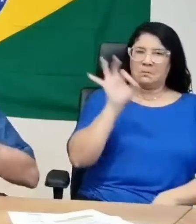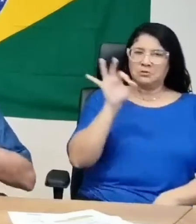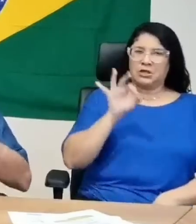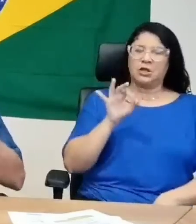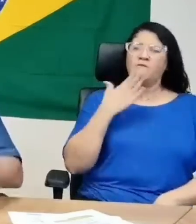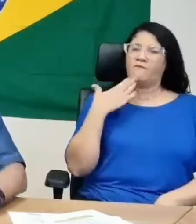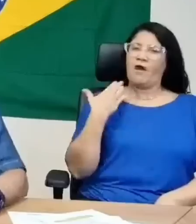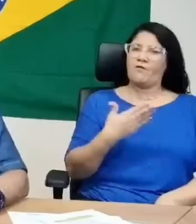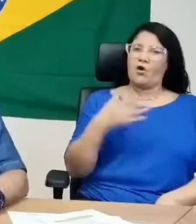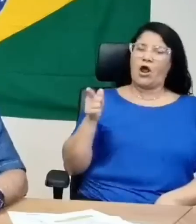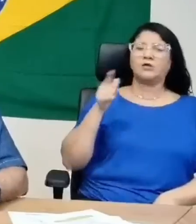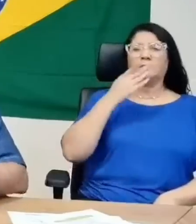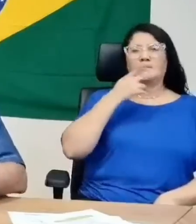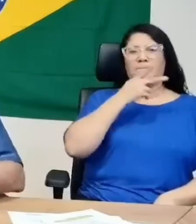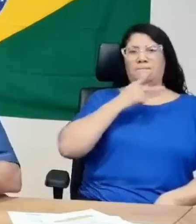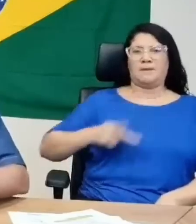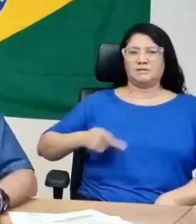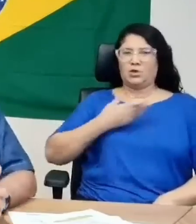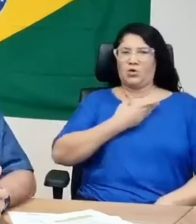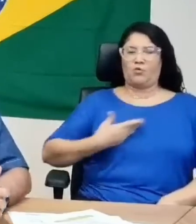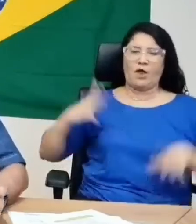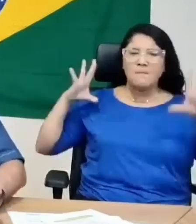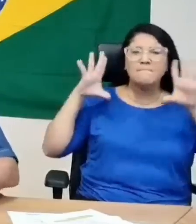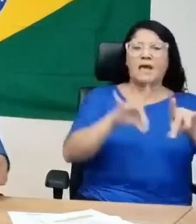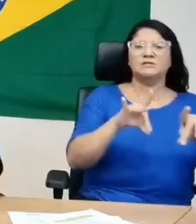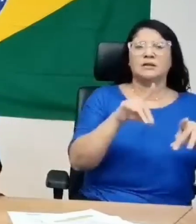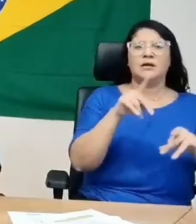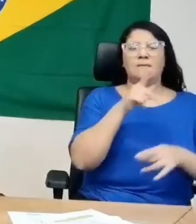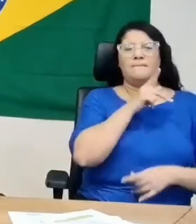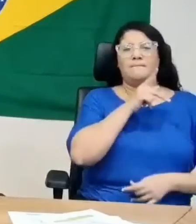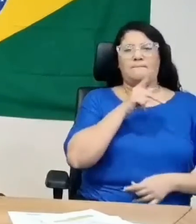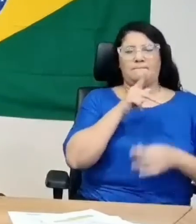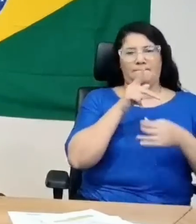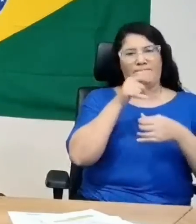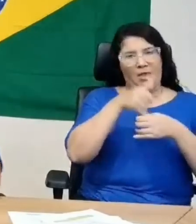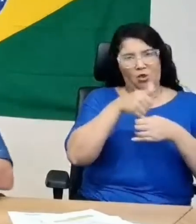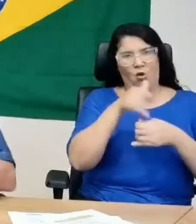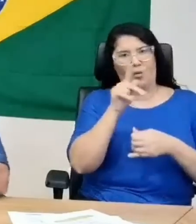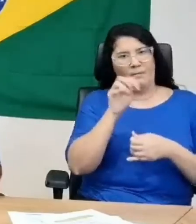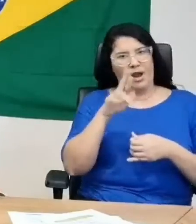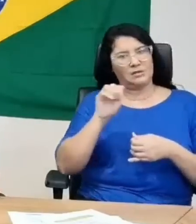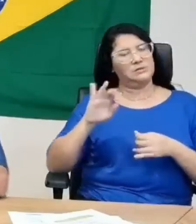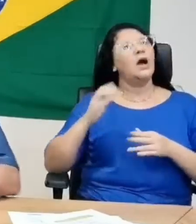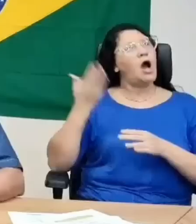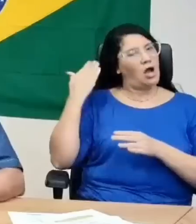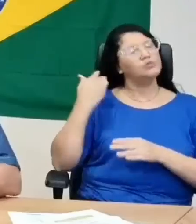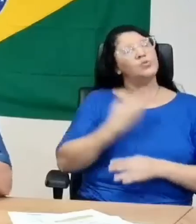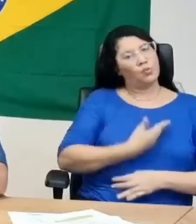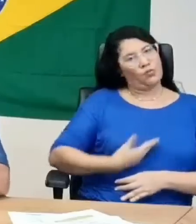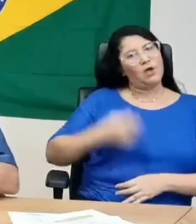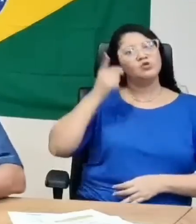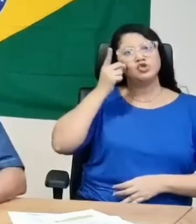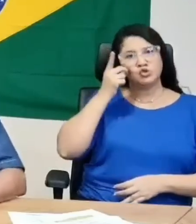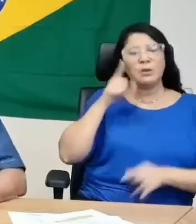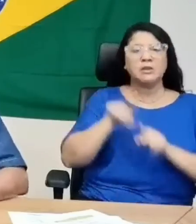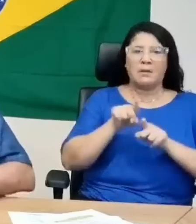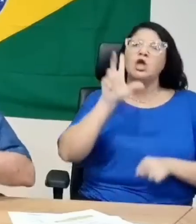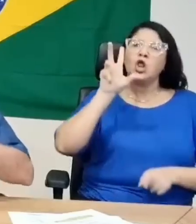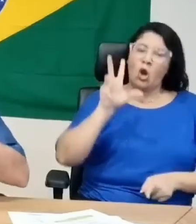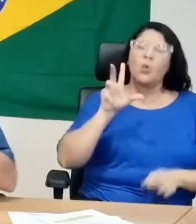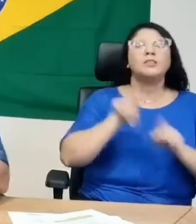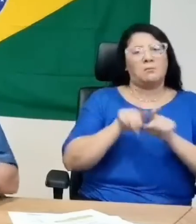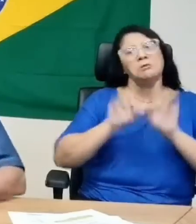favorável para o governo que é quilo da Petrobras. Isso é irresponsabilidade. No passado isso já foi feito, no governo Dilma especial, Lula também.